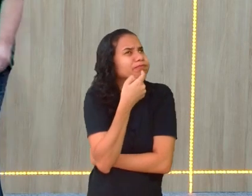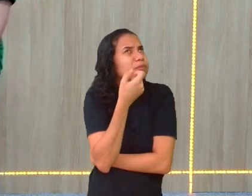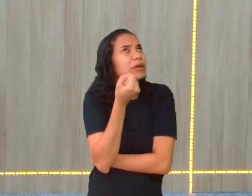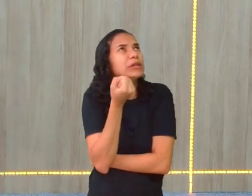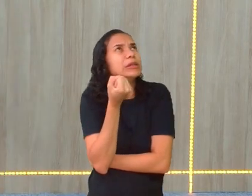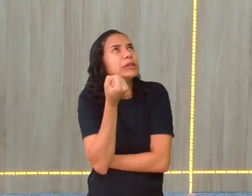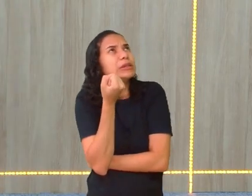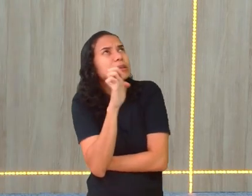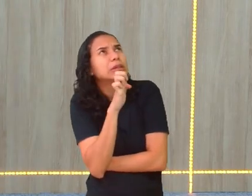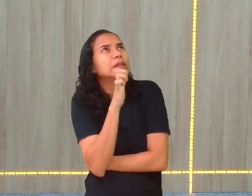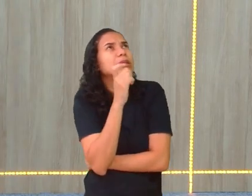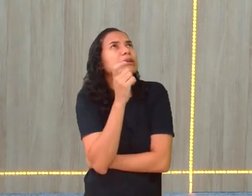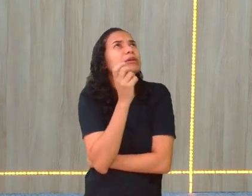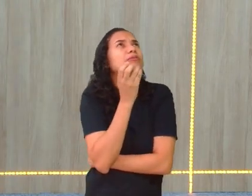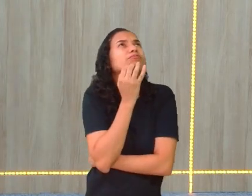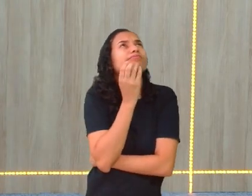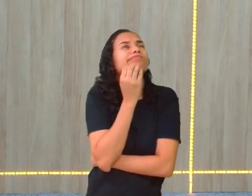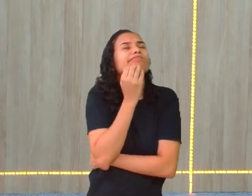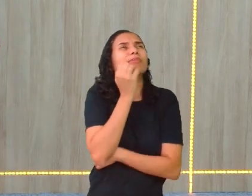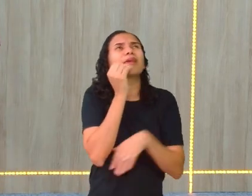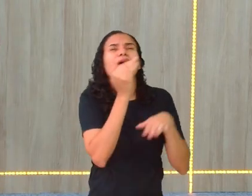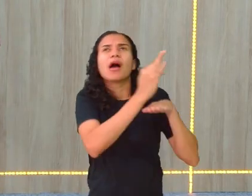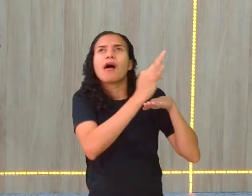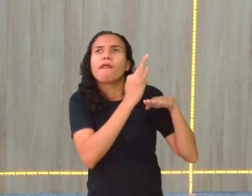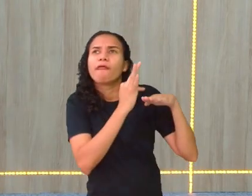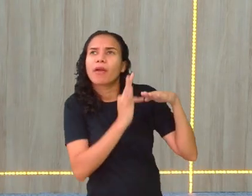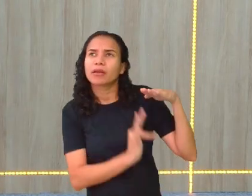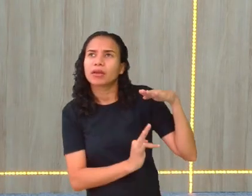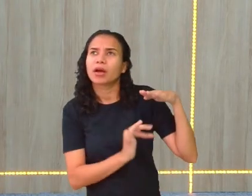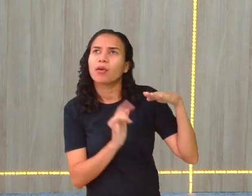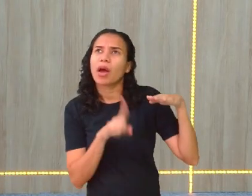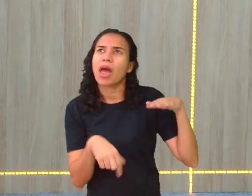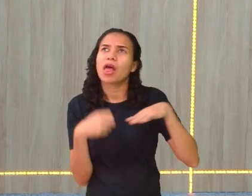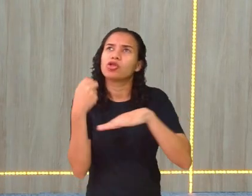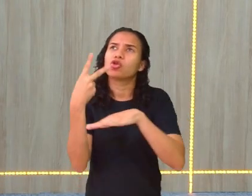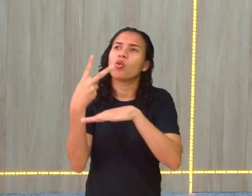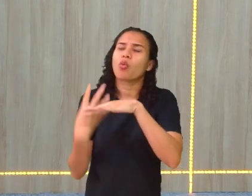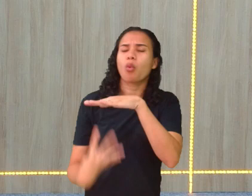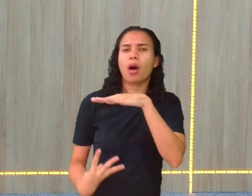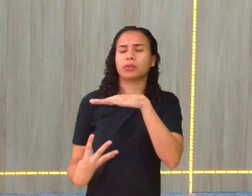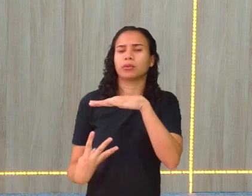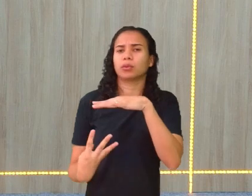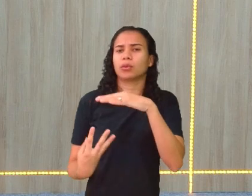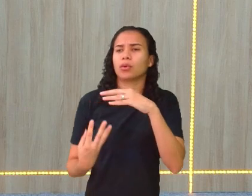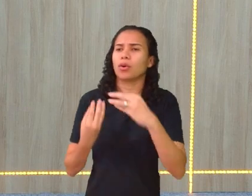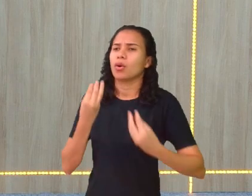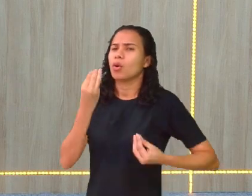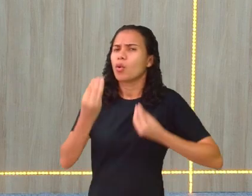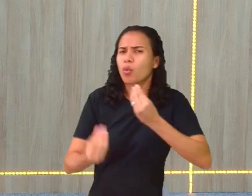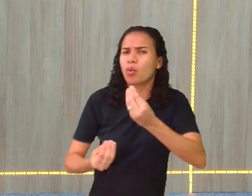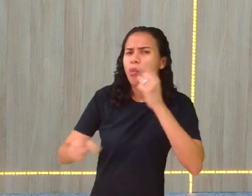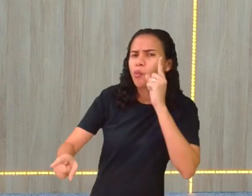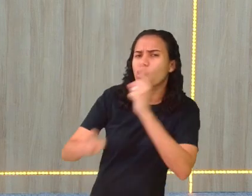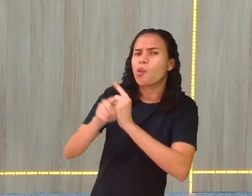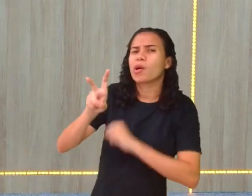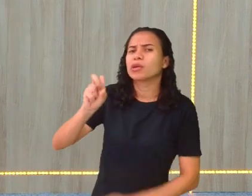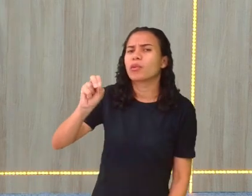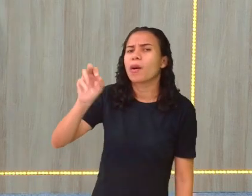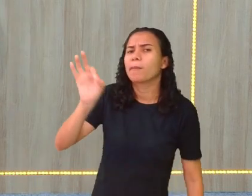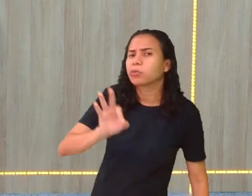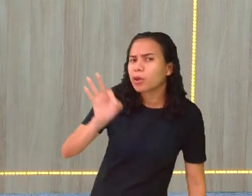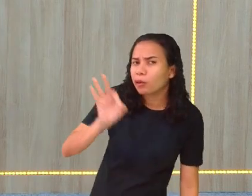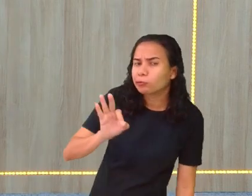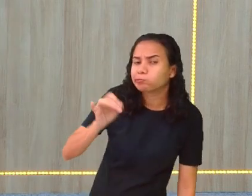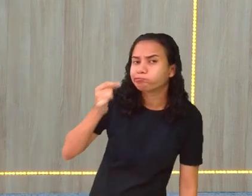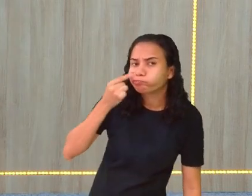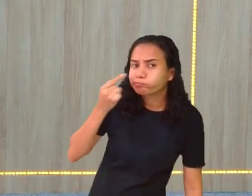se a fração for de 2 quartos, por exemplo, como é que a senhora chega em 50%? Eu tenho